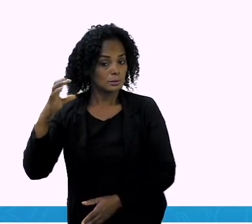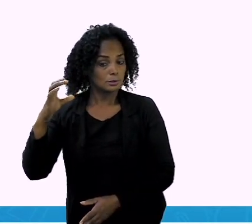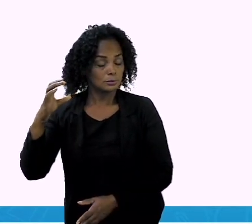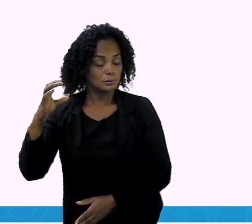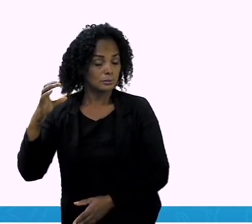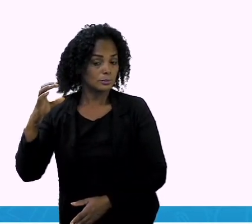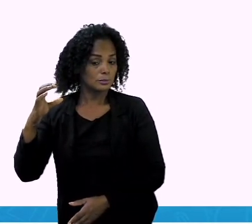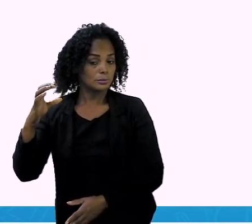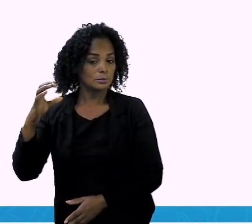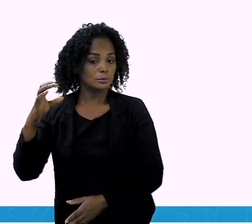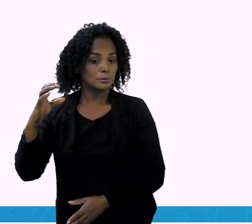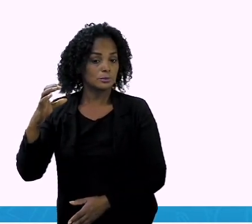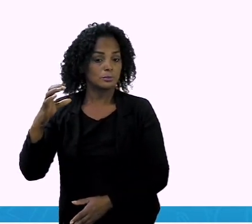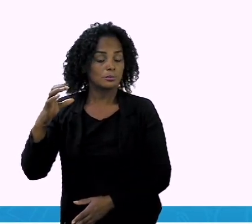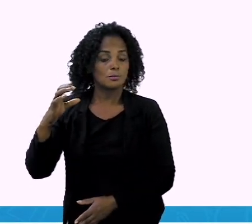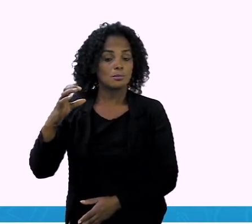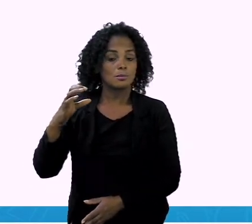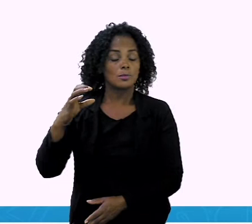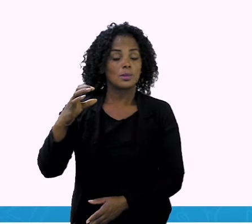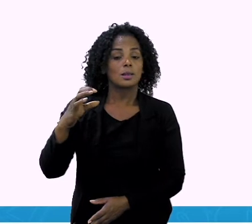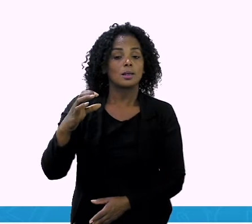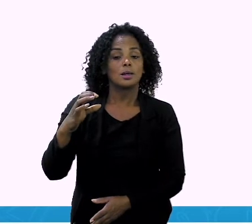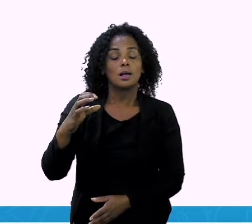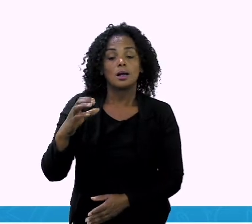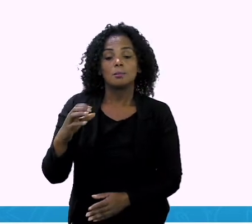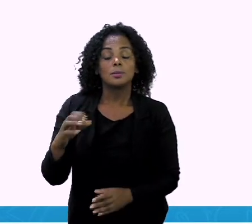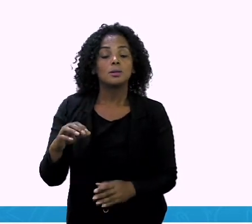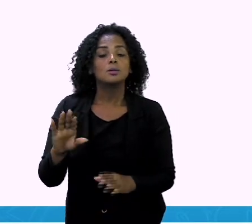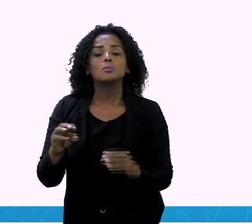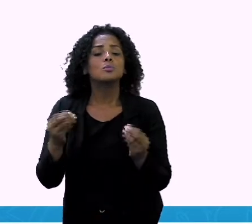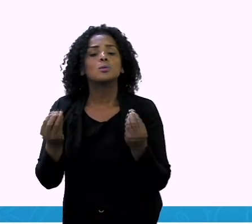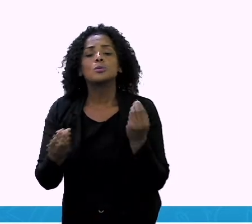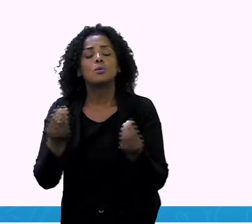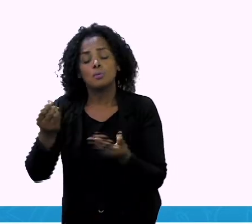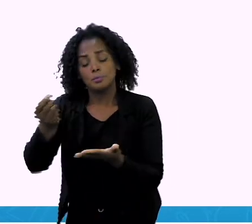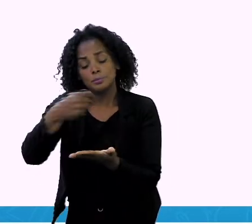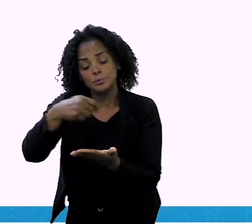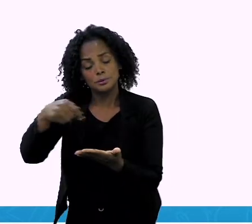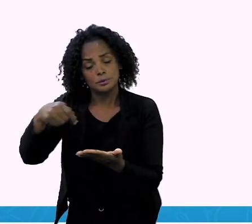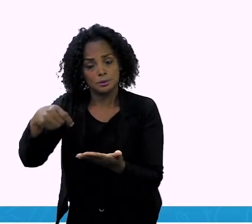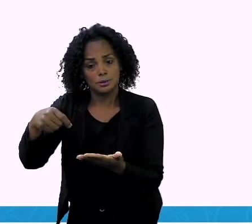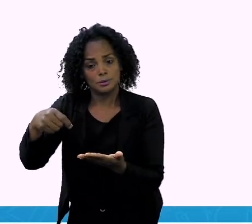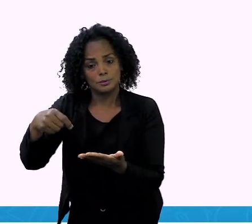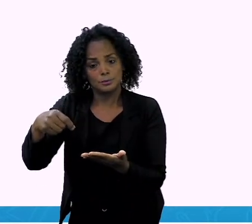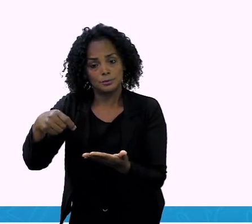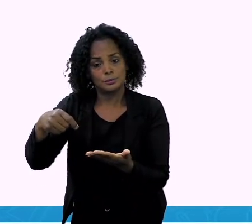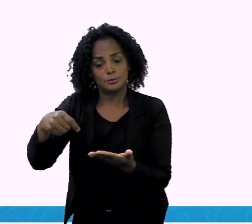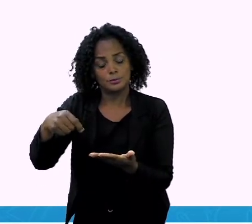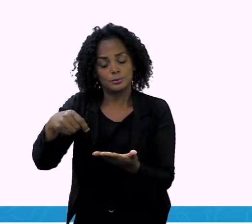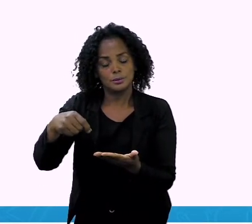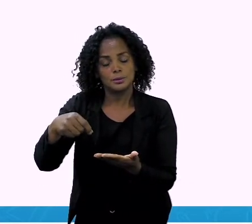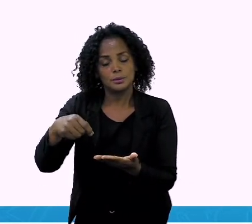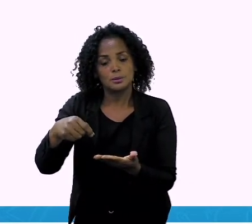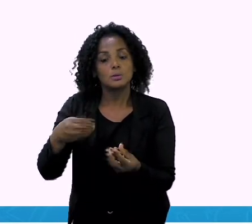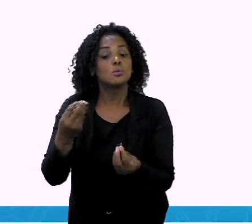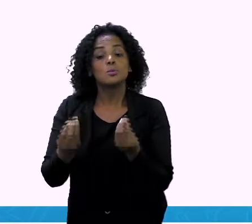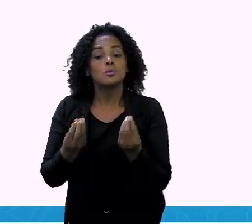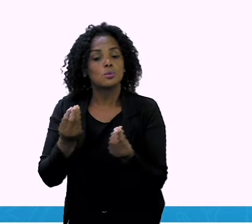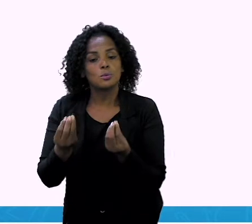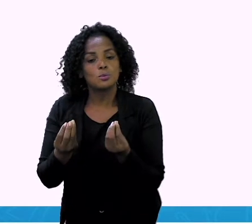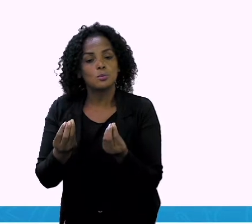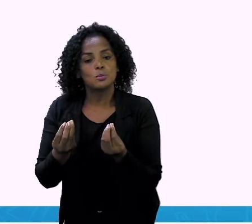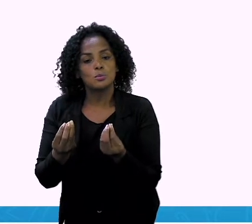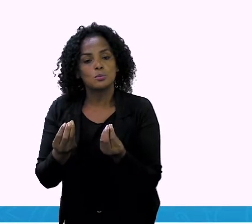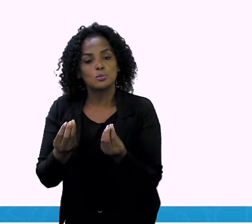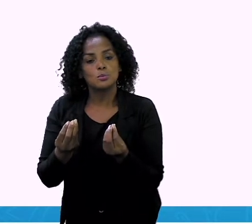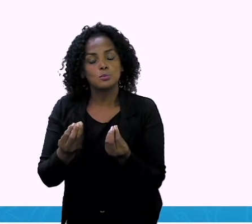o numeral, o verso da moeda. E como que a gente escreve por extenso esse número? Olha aqui,